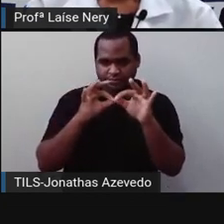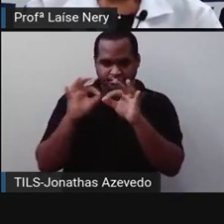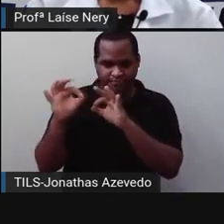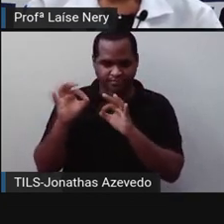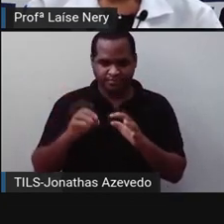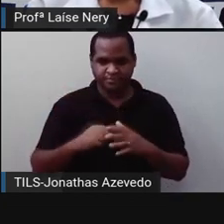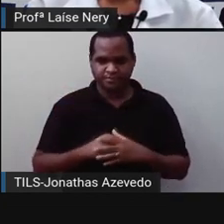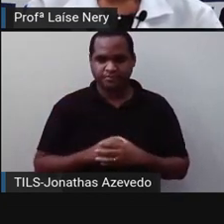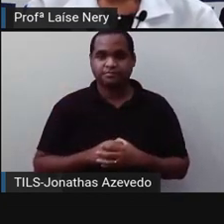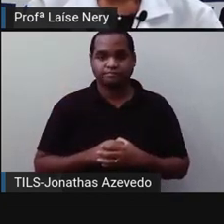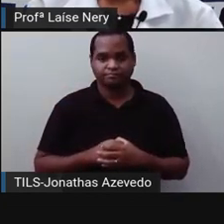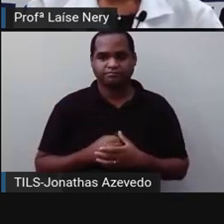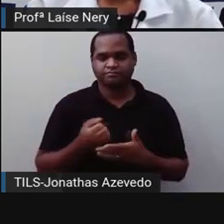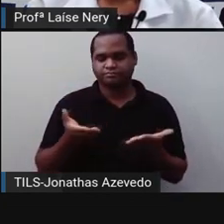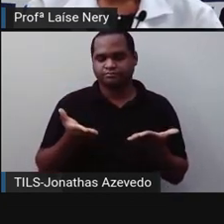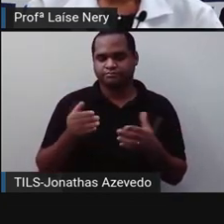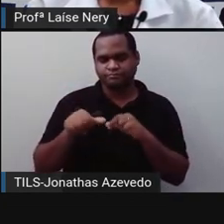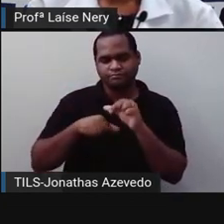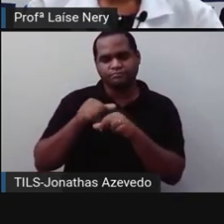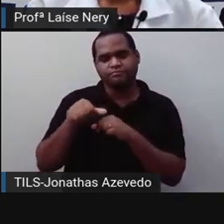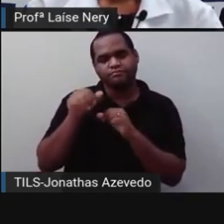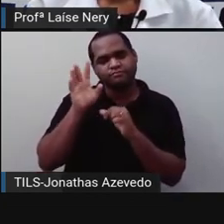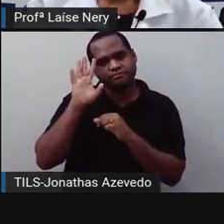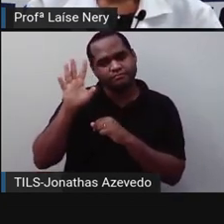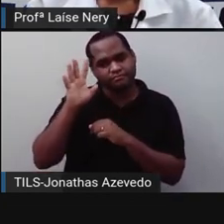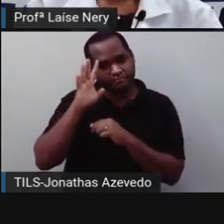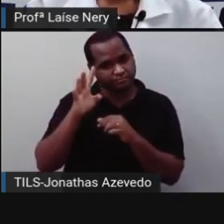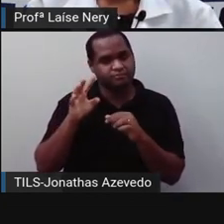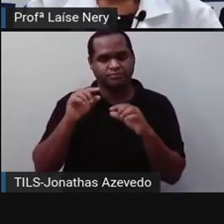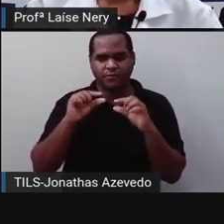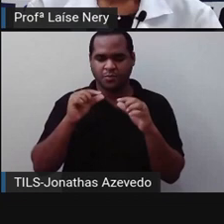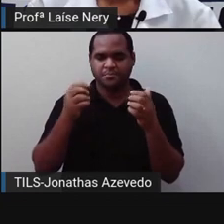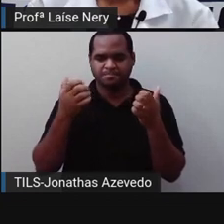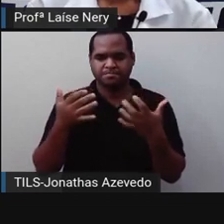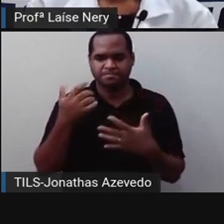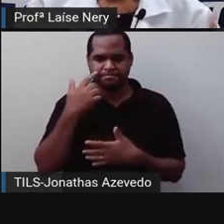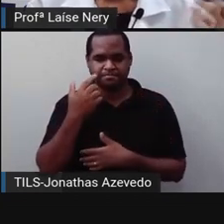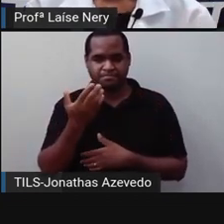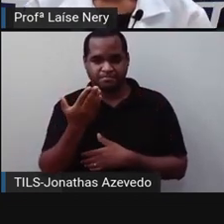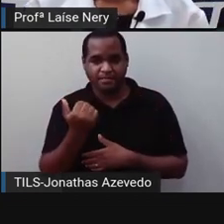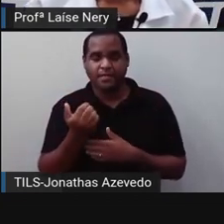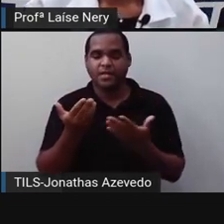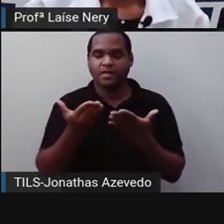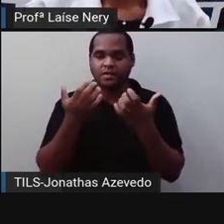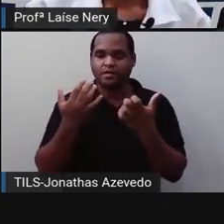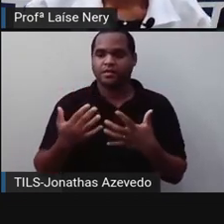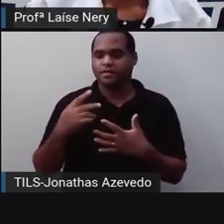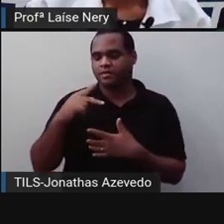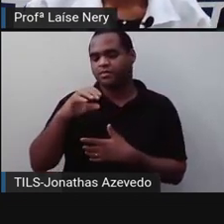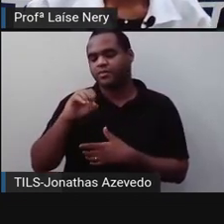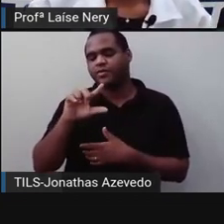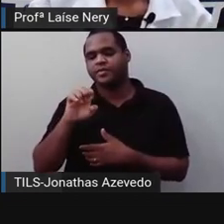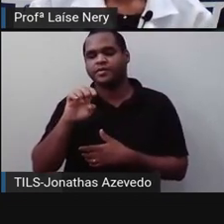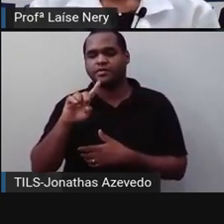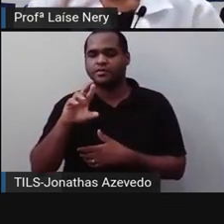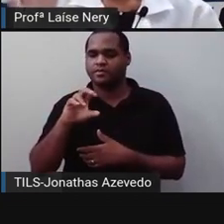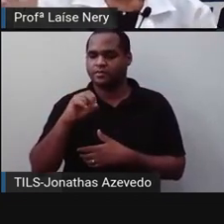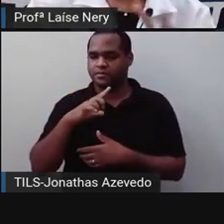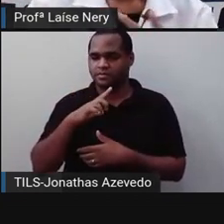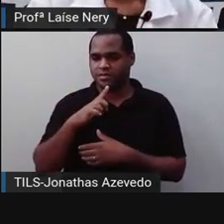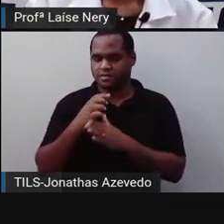Agora, vamos pensar um pouco. Você está vendo que tem um poliedro aparecendo,